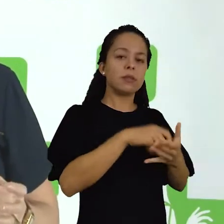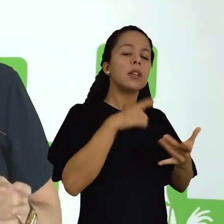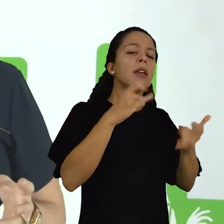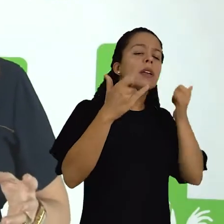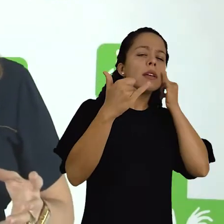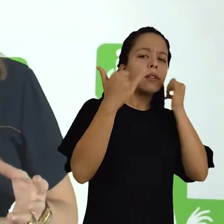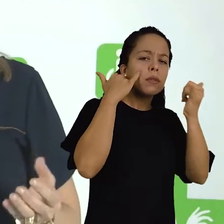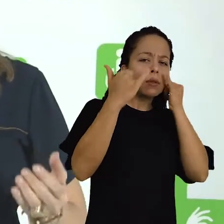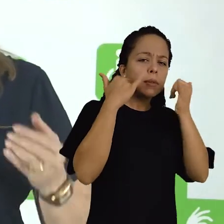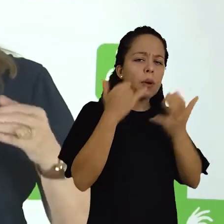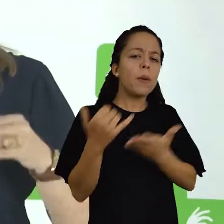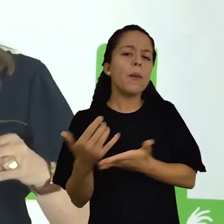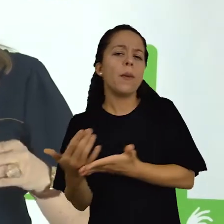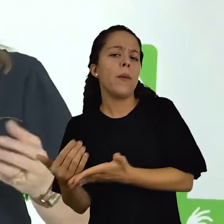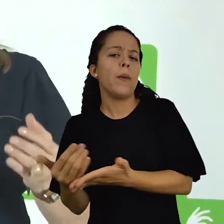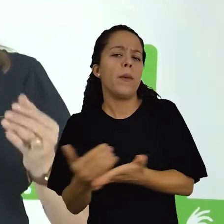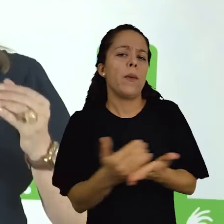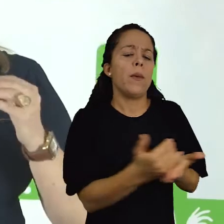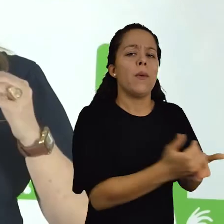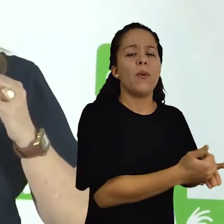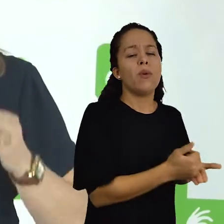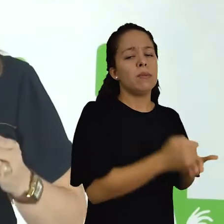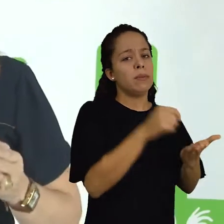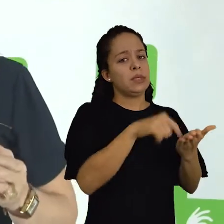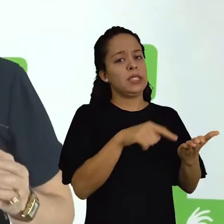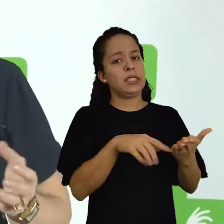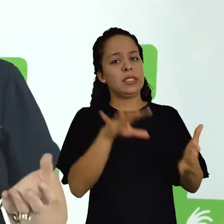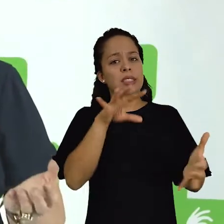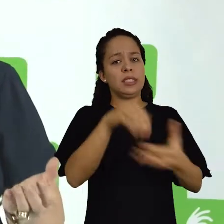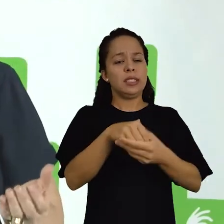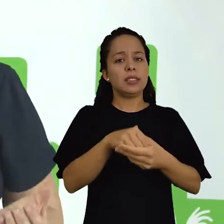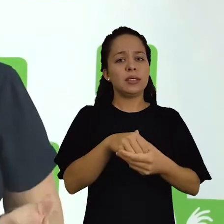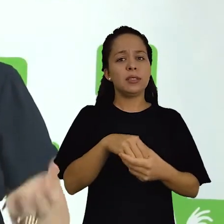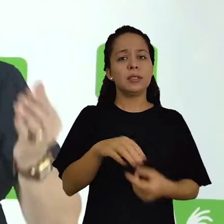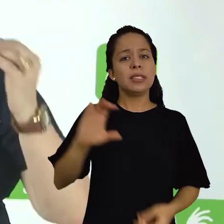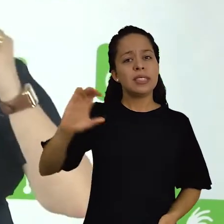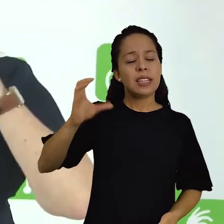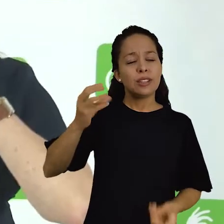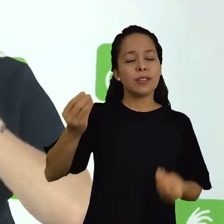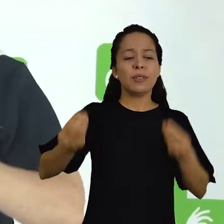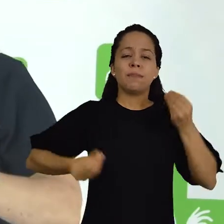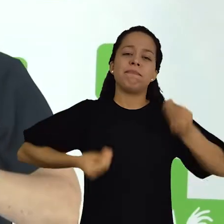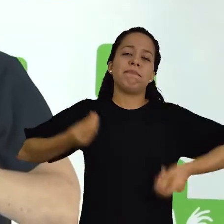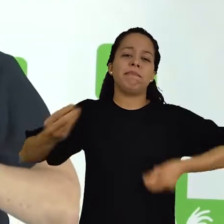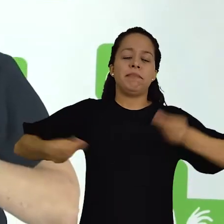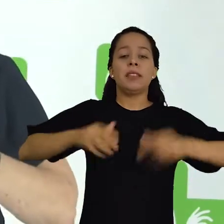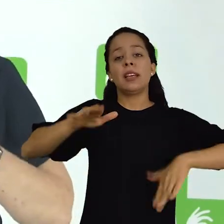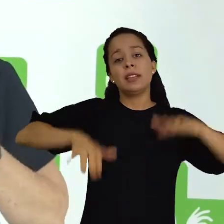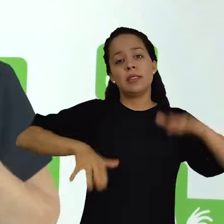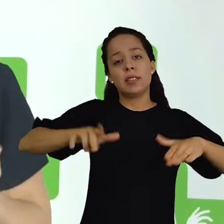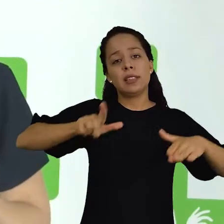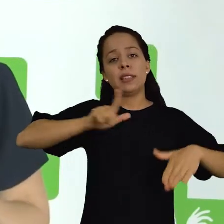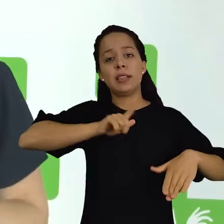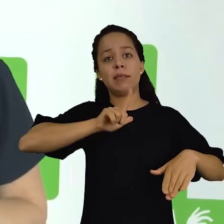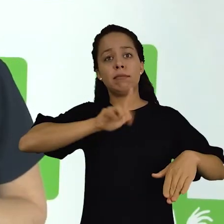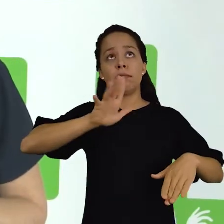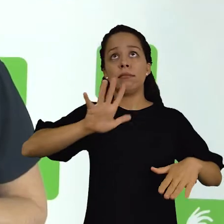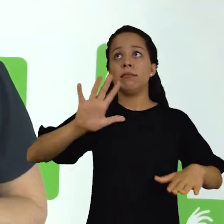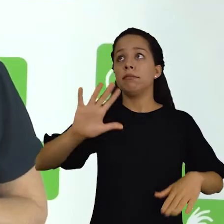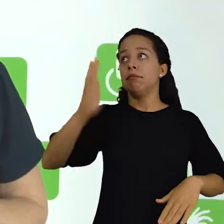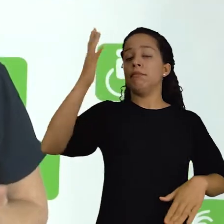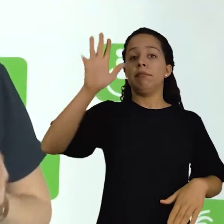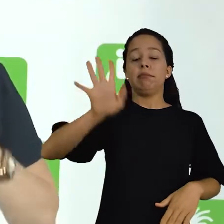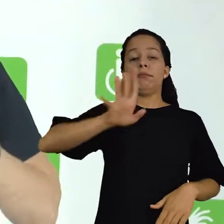dados que foram coletados ou foram processados de forma não tão científica, de forma equivocada